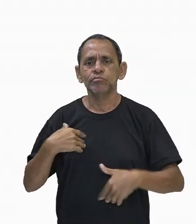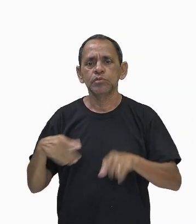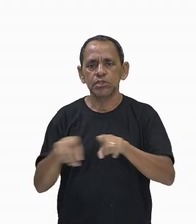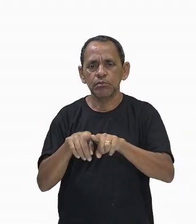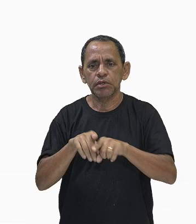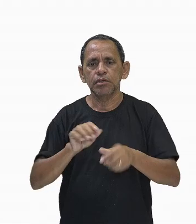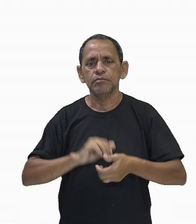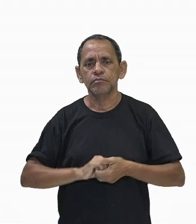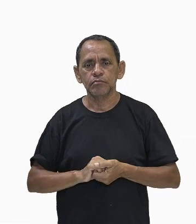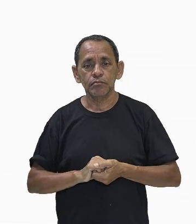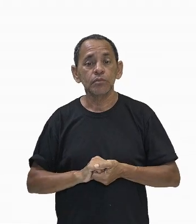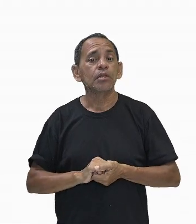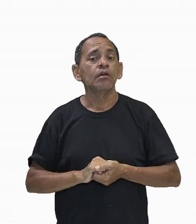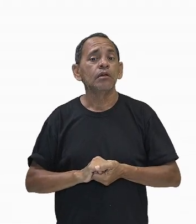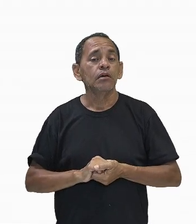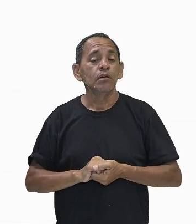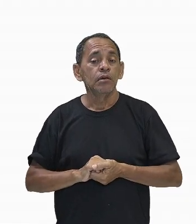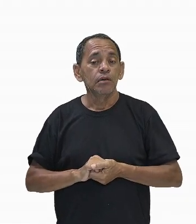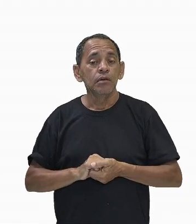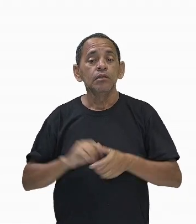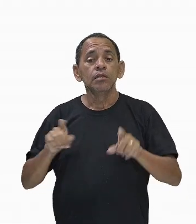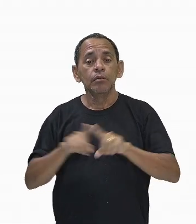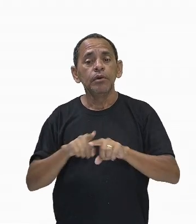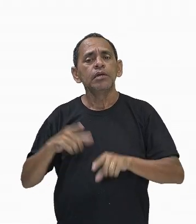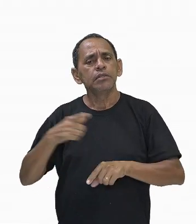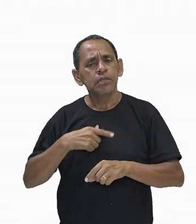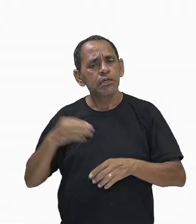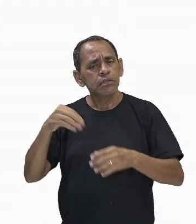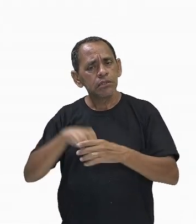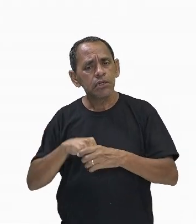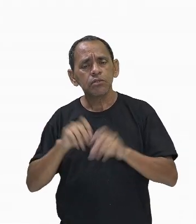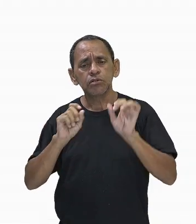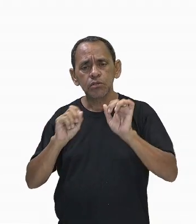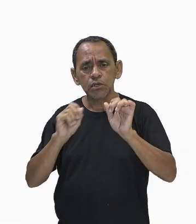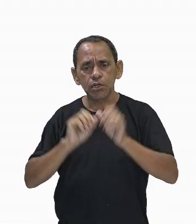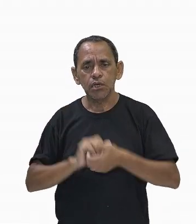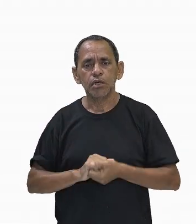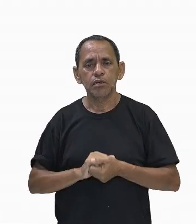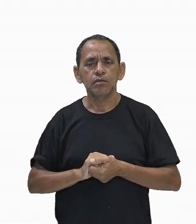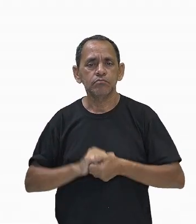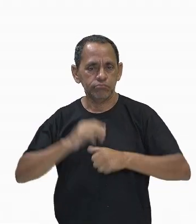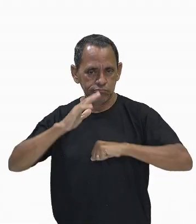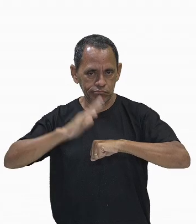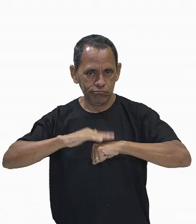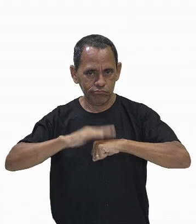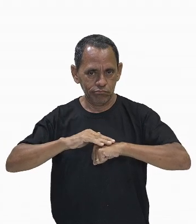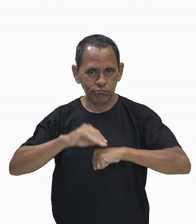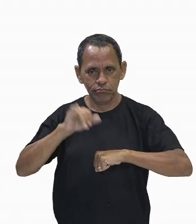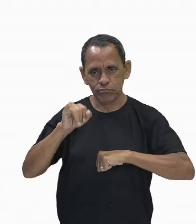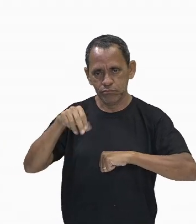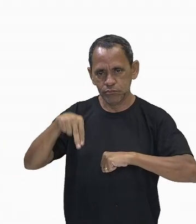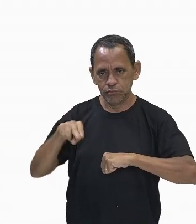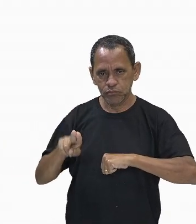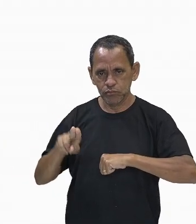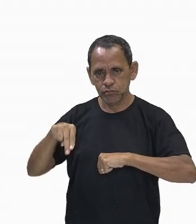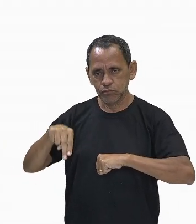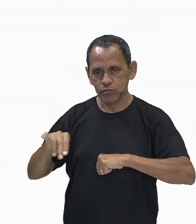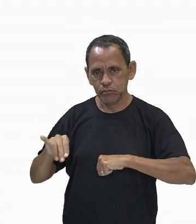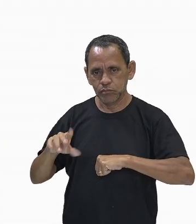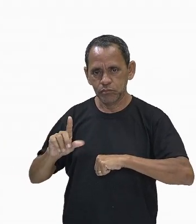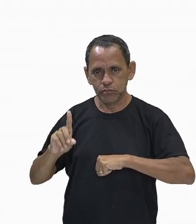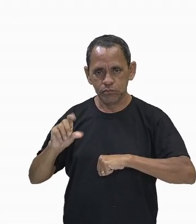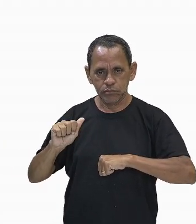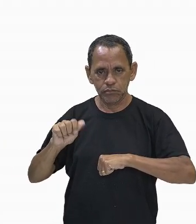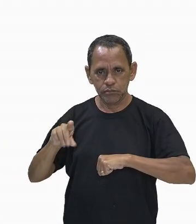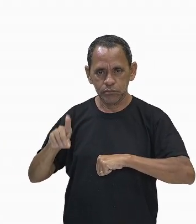um mecanismo muito estranho, porém presente, que nós chamamos de autoimunidade e tolerância, que quando o